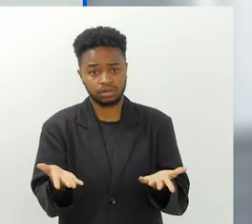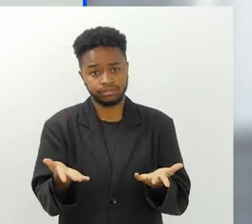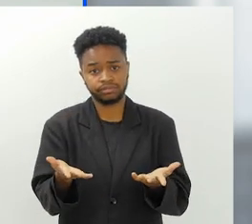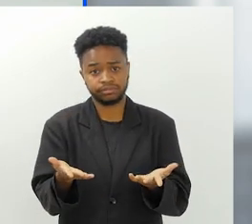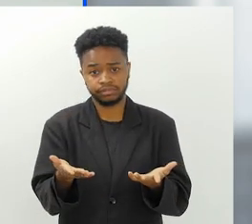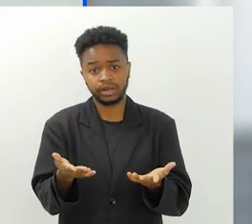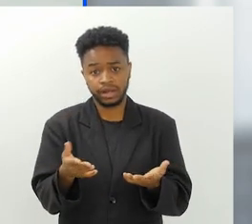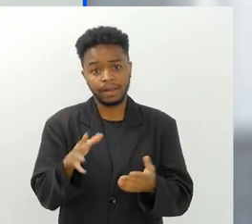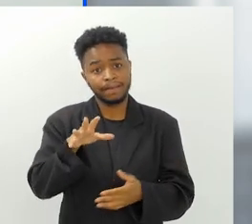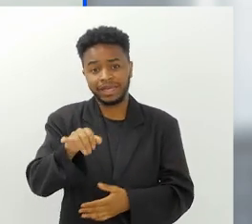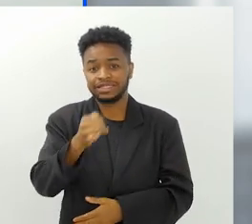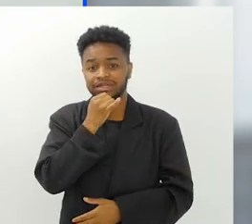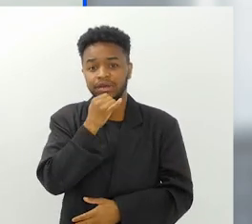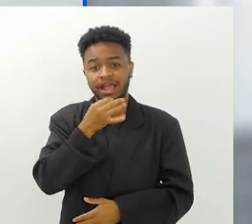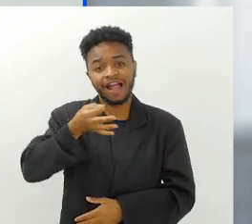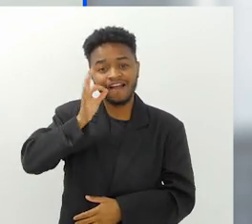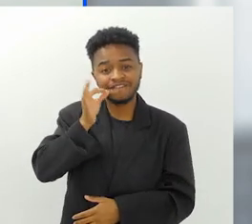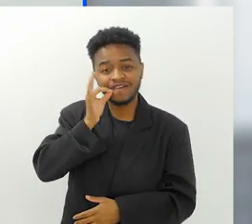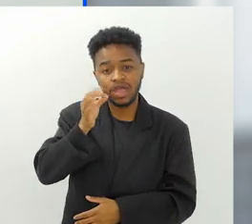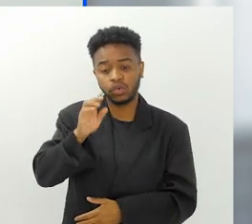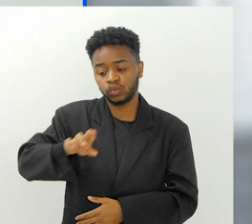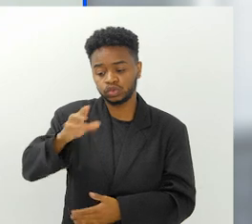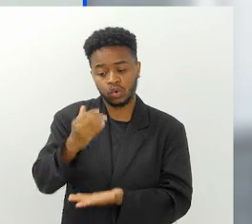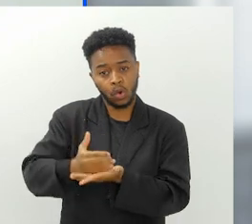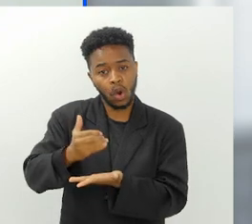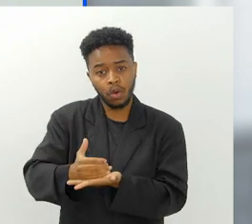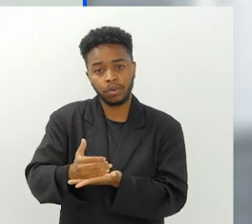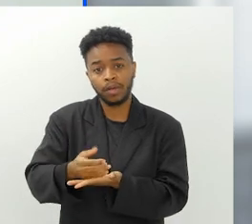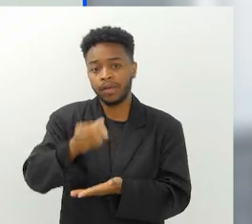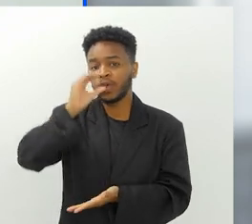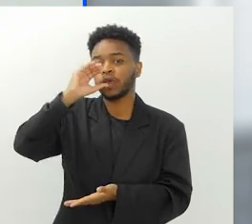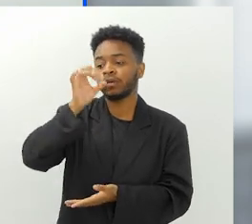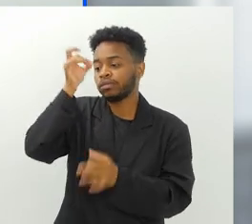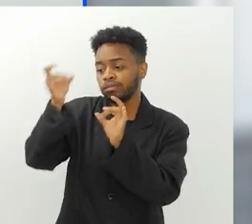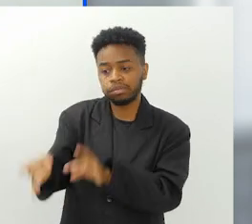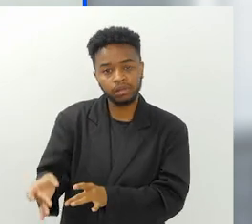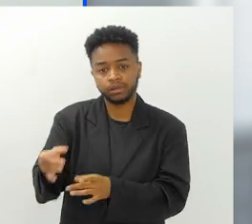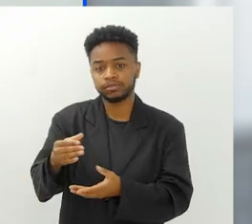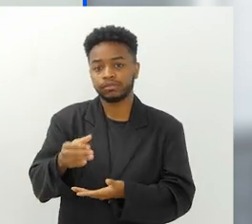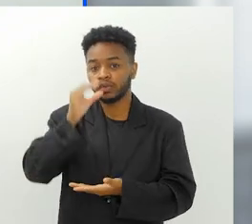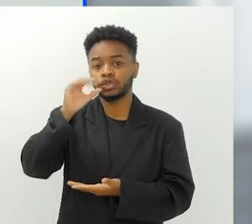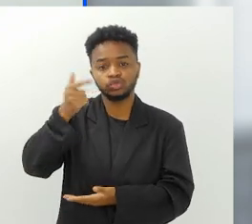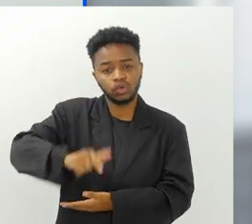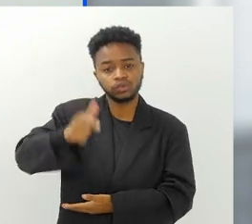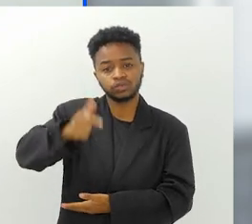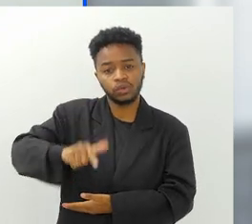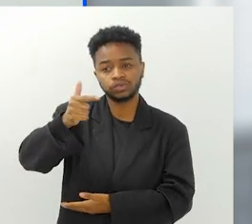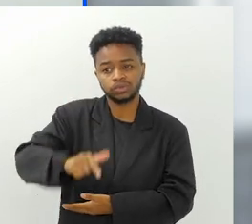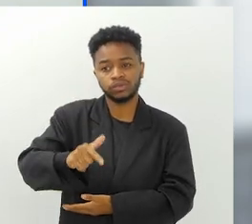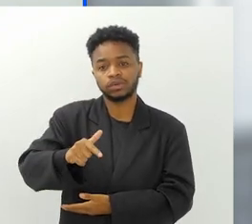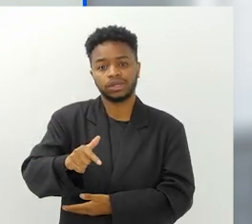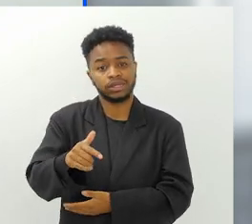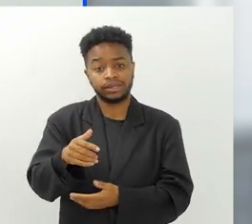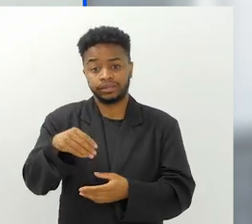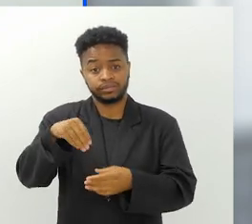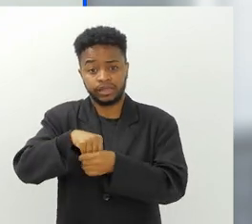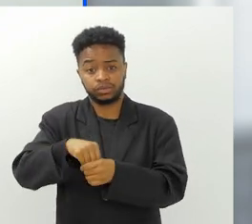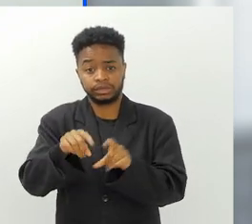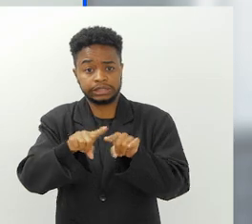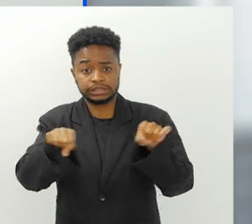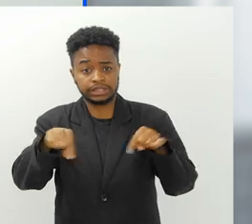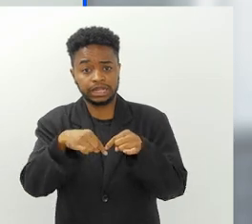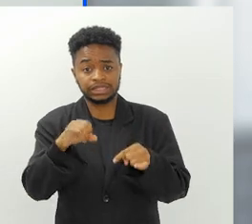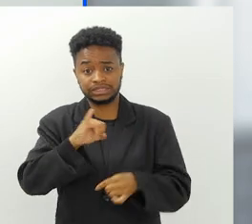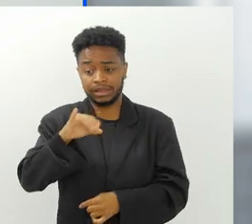produto e joga fora o plástico. A gente pega café com um copo descartável, bebe e aí você bebe de novo e de novo e de novo no mesmo dia no seu